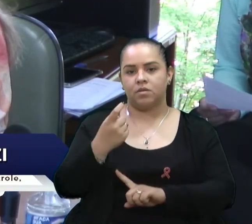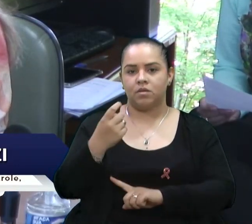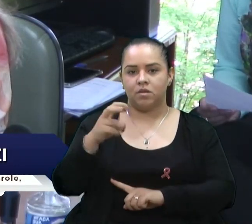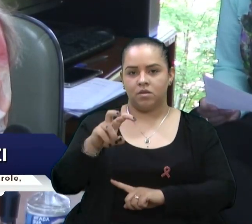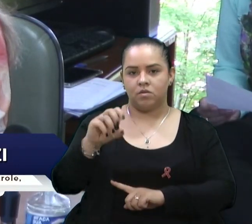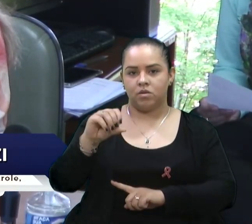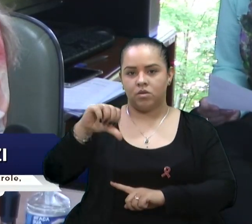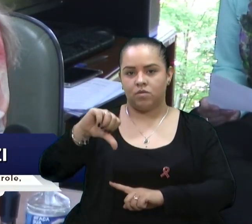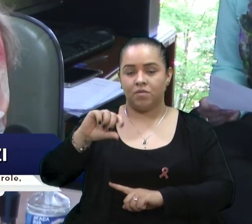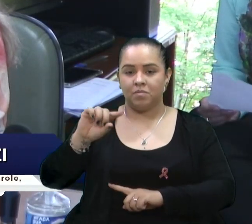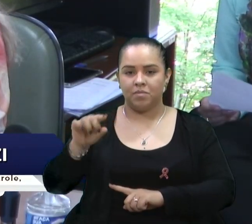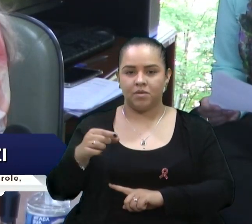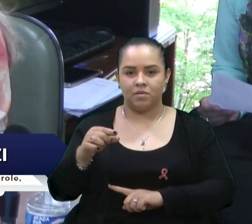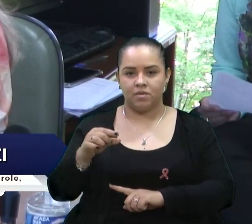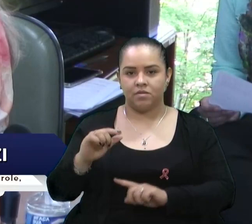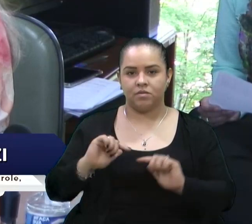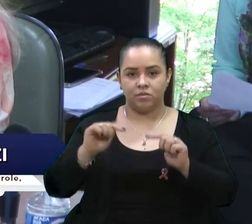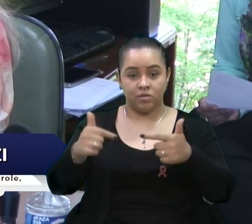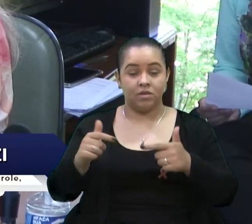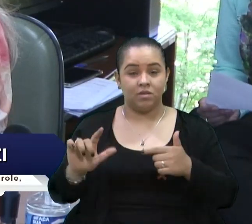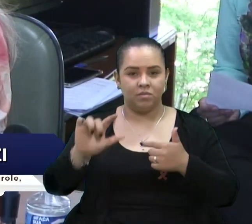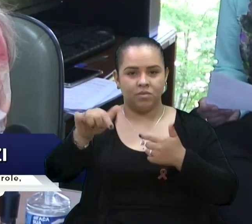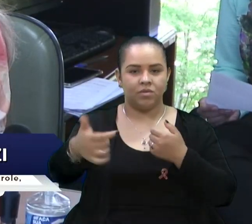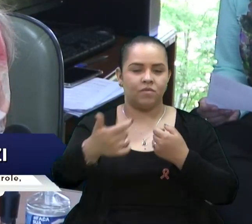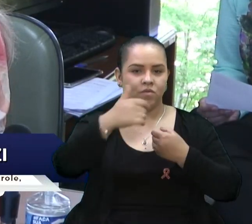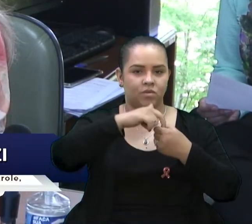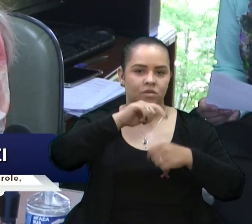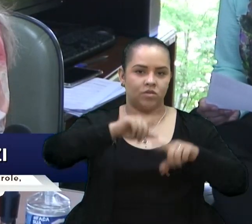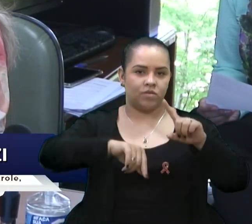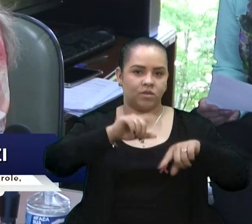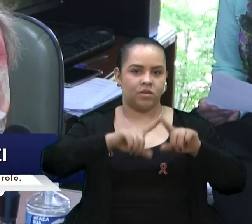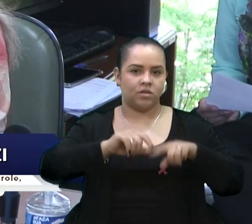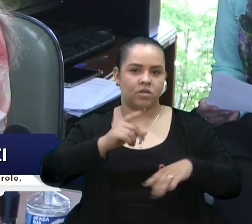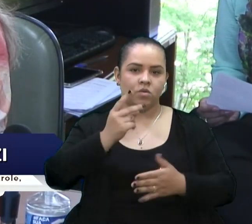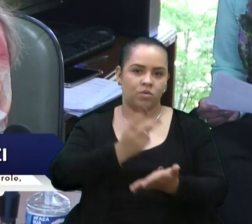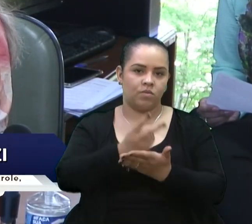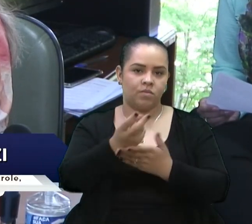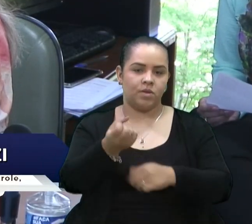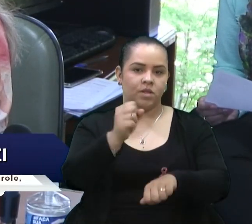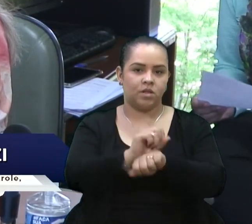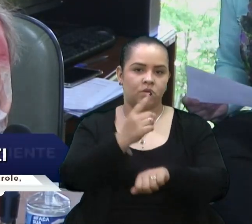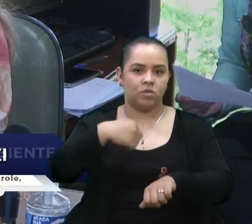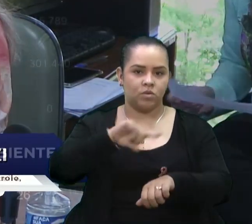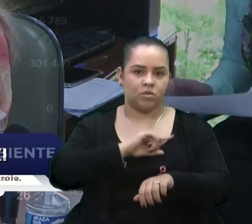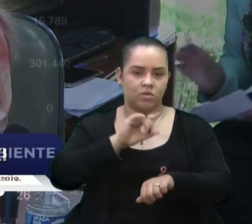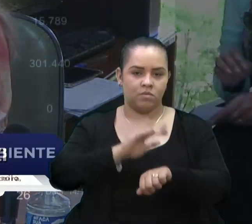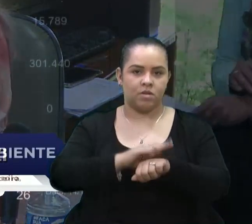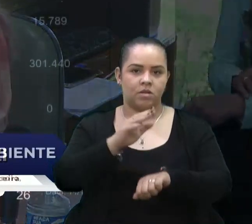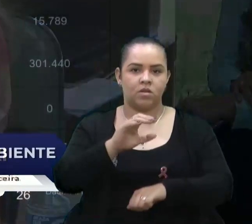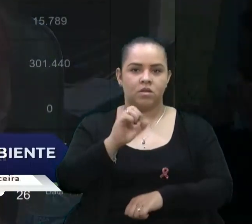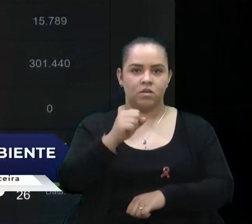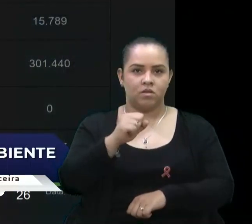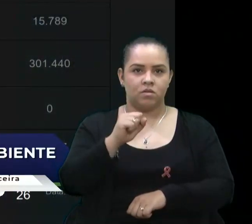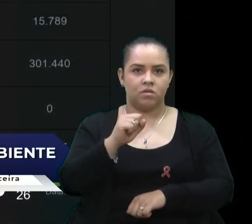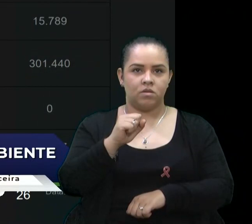No segundo quadrimestre, com retomada de alguns serviços que ainda continuavam parados, a gente aumentou para 565 mil